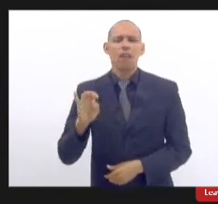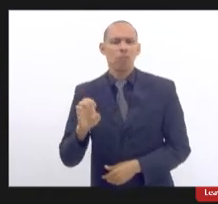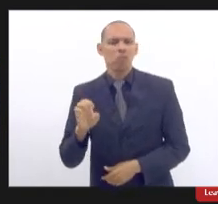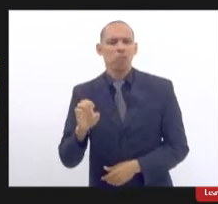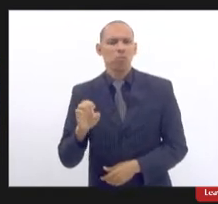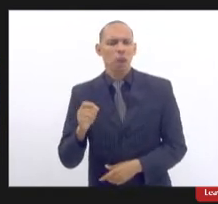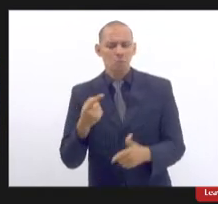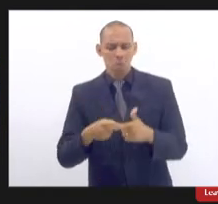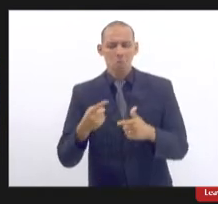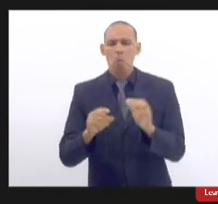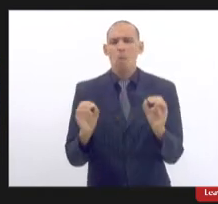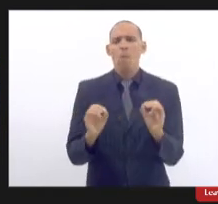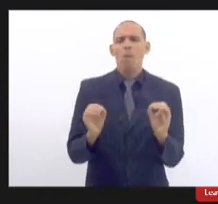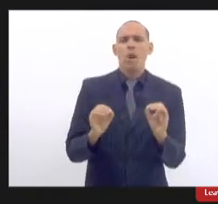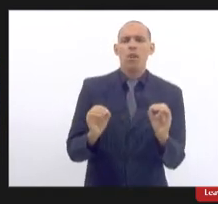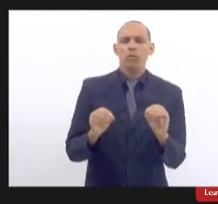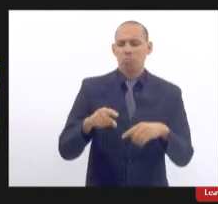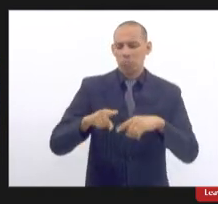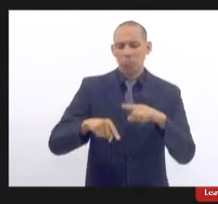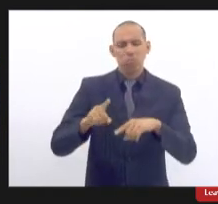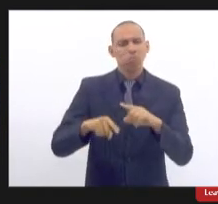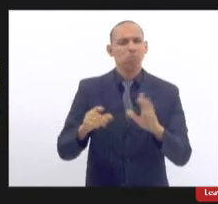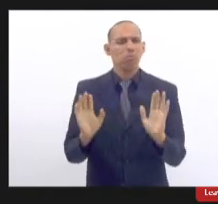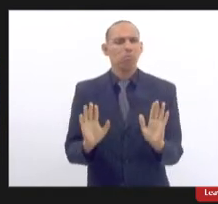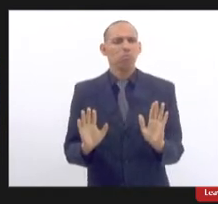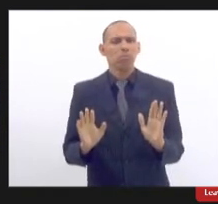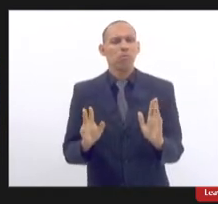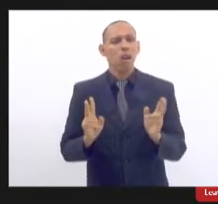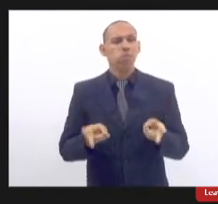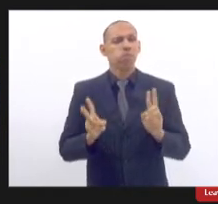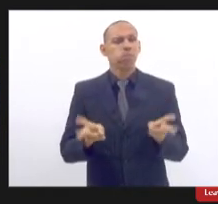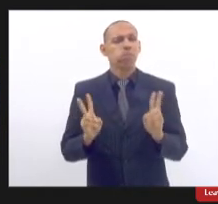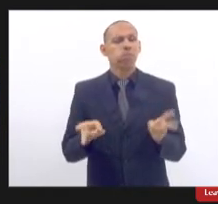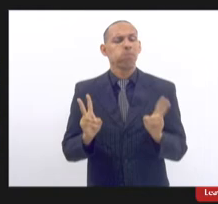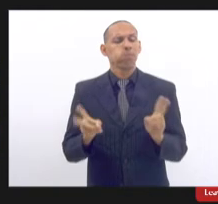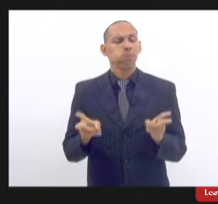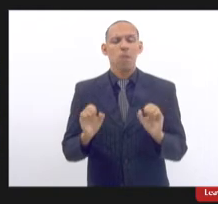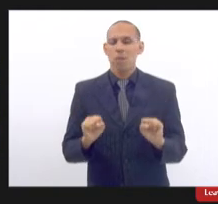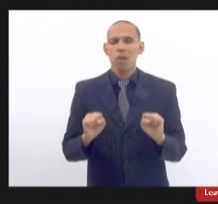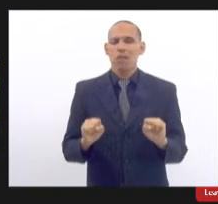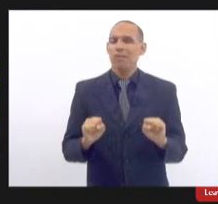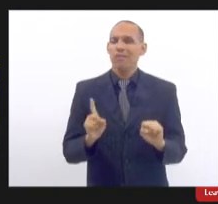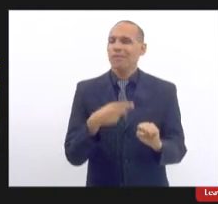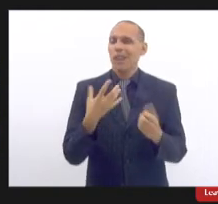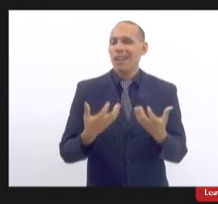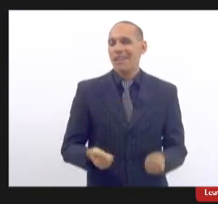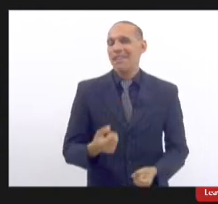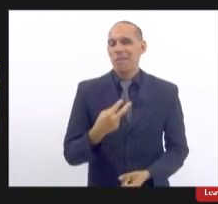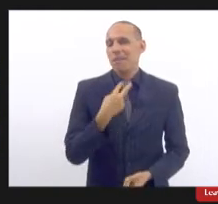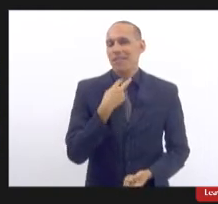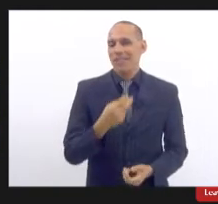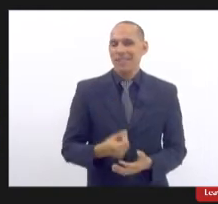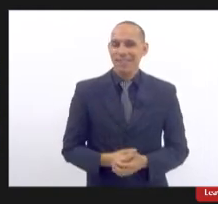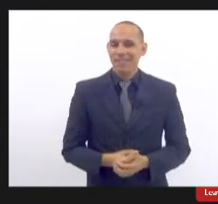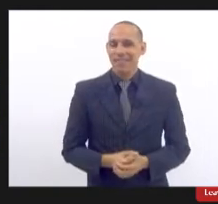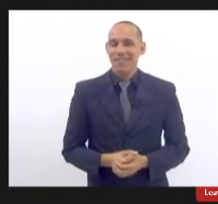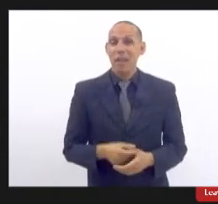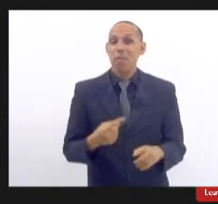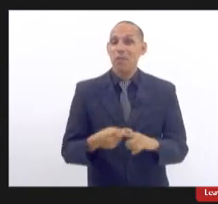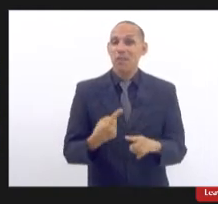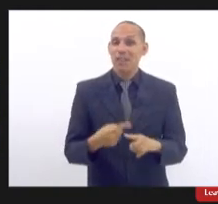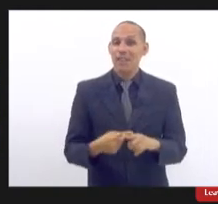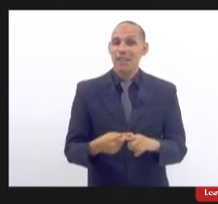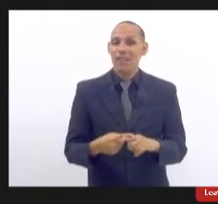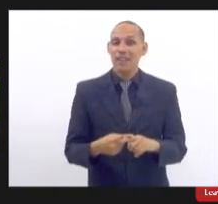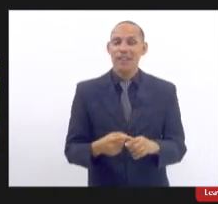era um material que poderia ser vitalício a gente não pode mais aceitar esse tipo de argumento porque já